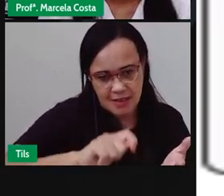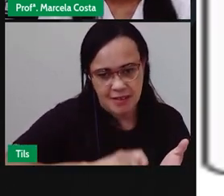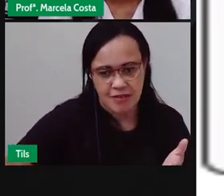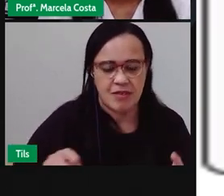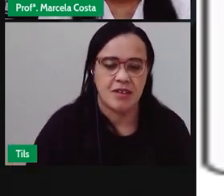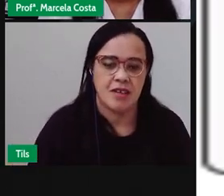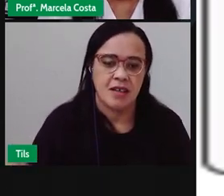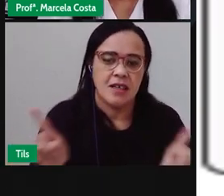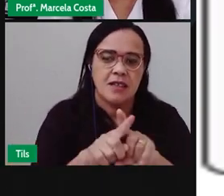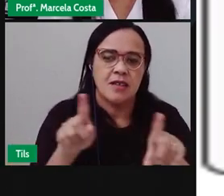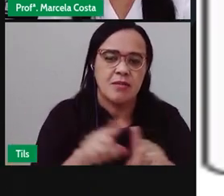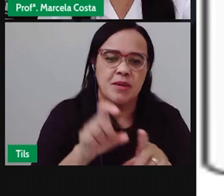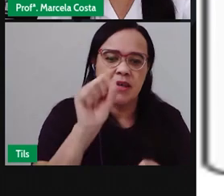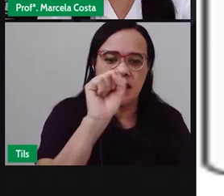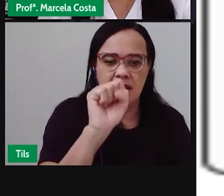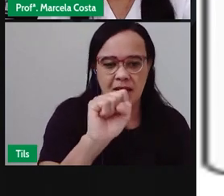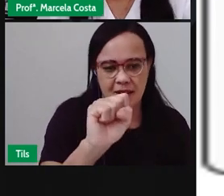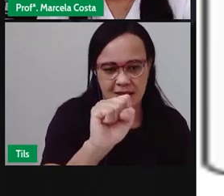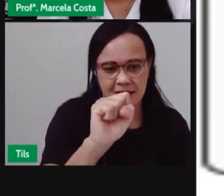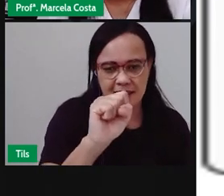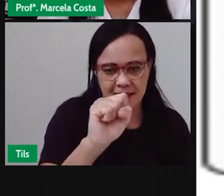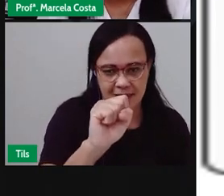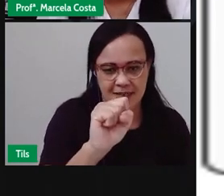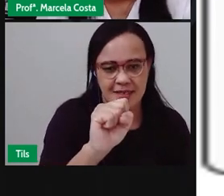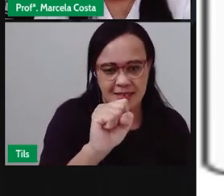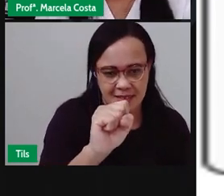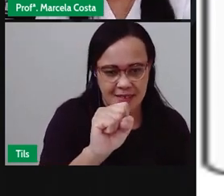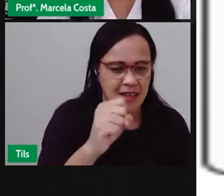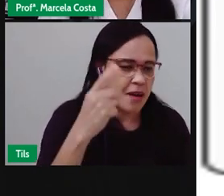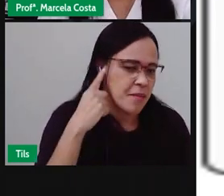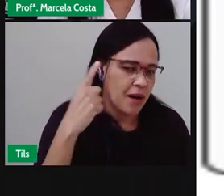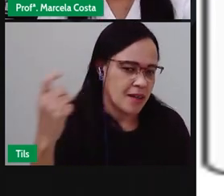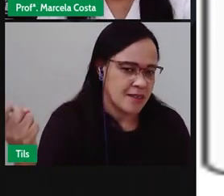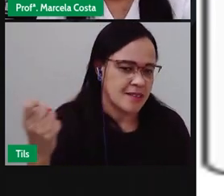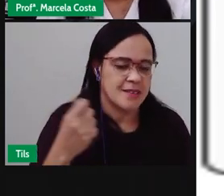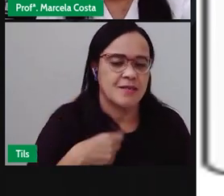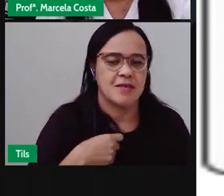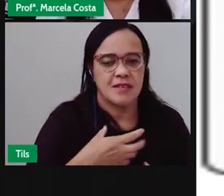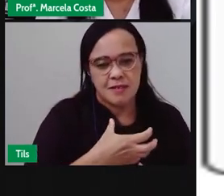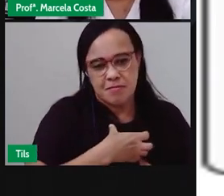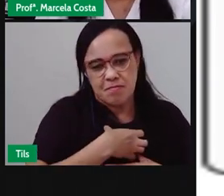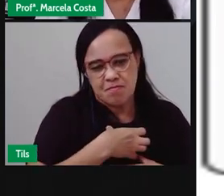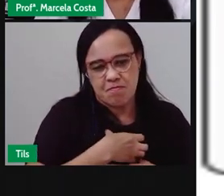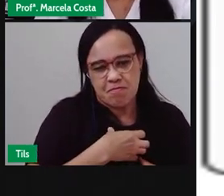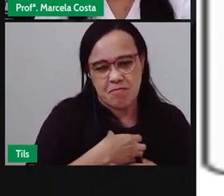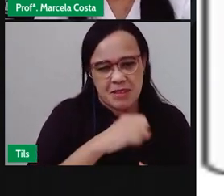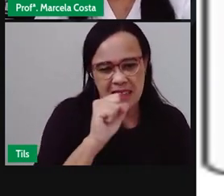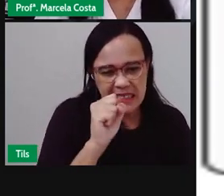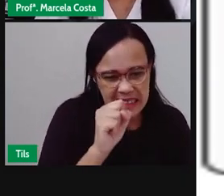S Que tem o som de Si Si de Saco